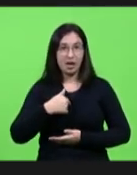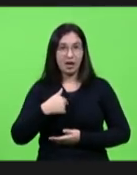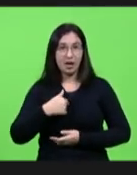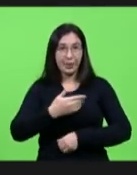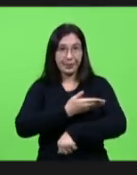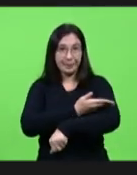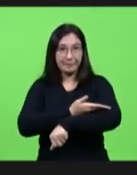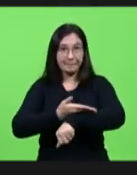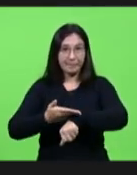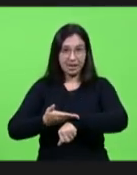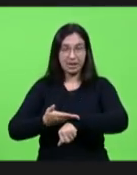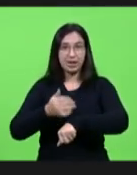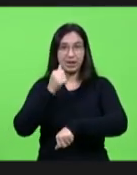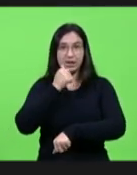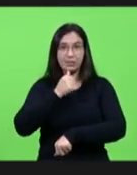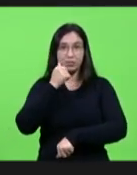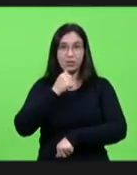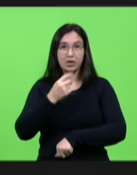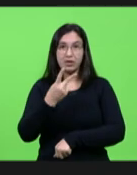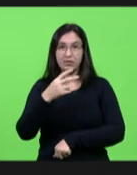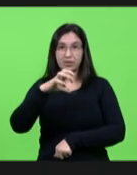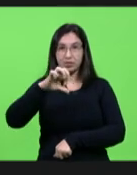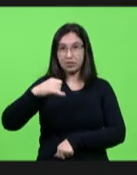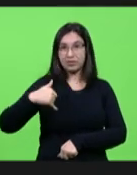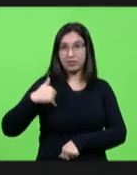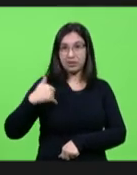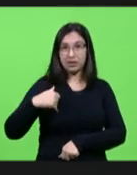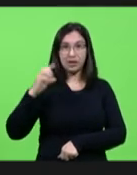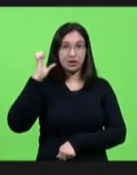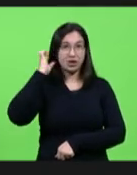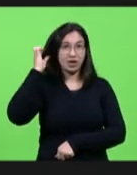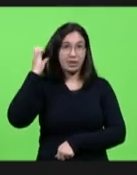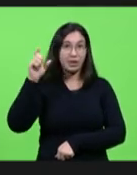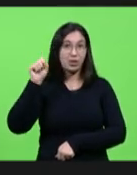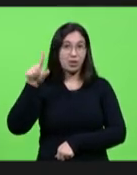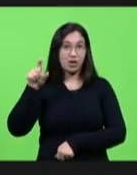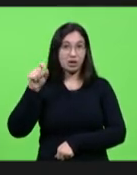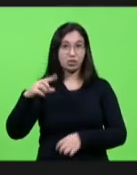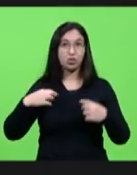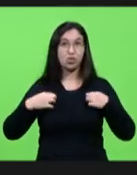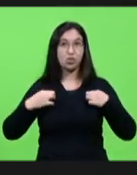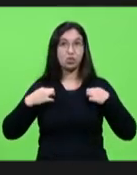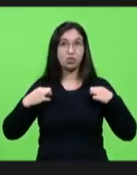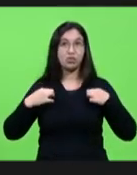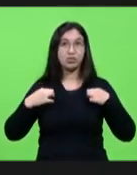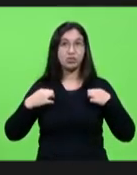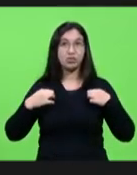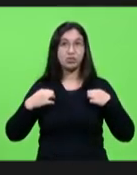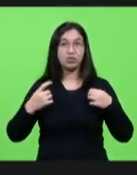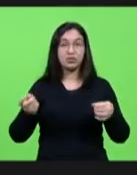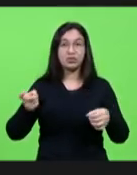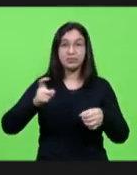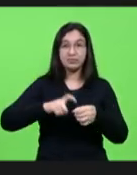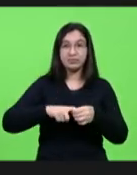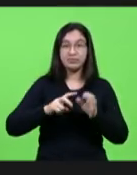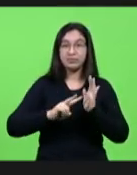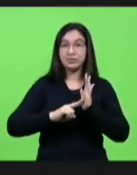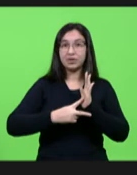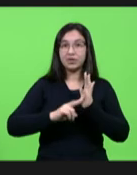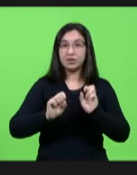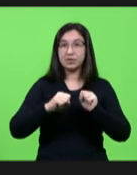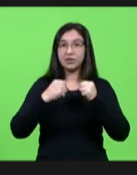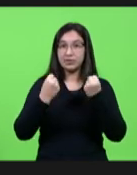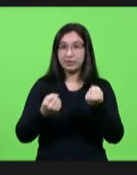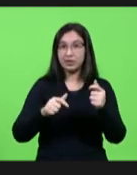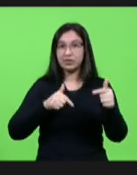29 anos cabelo azul estou usando uma camiseta de campanha de filiação do nosso sindicato que diz em defesa dos